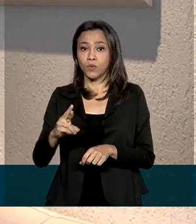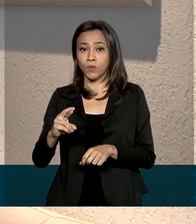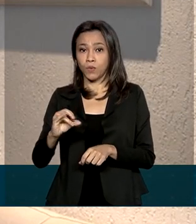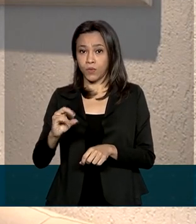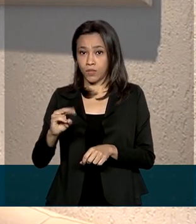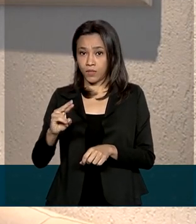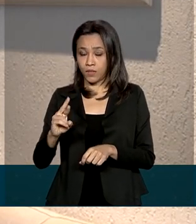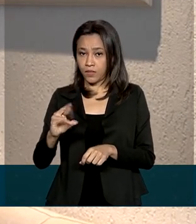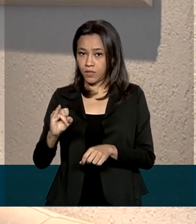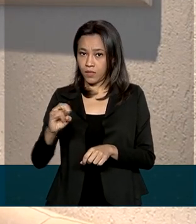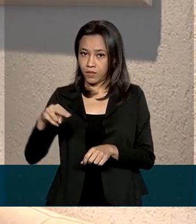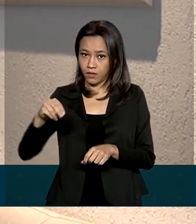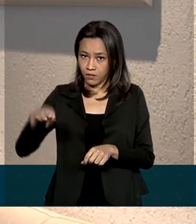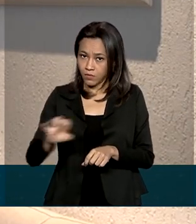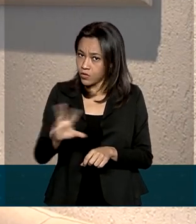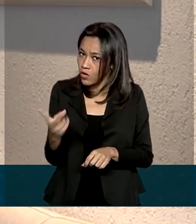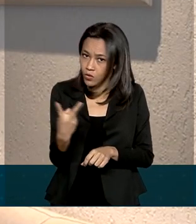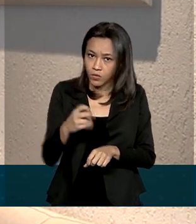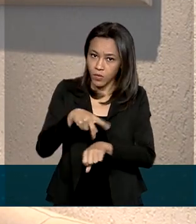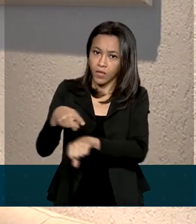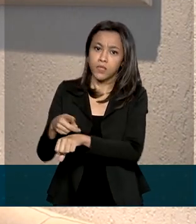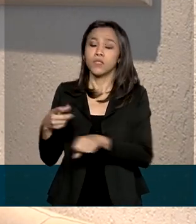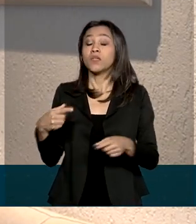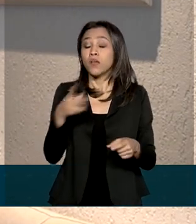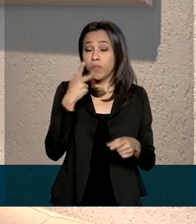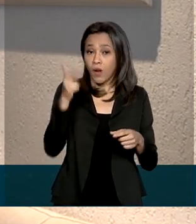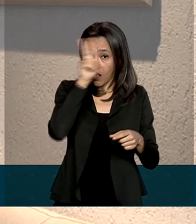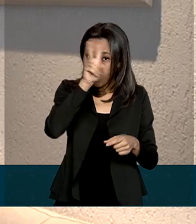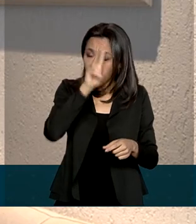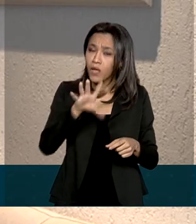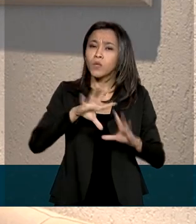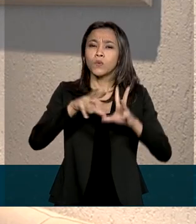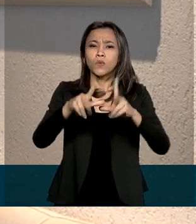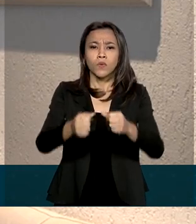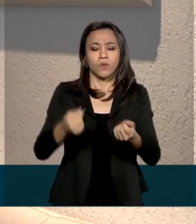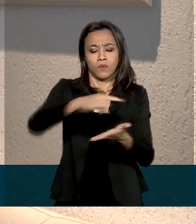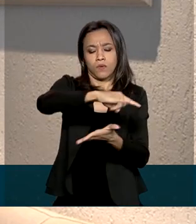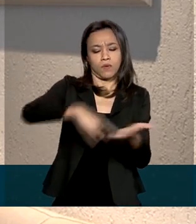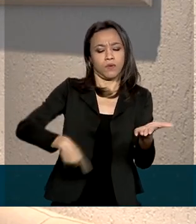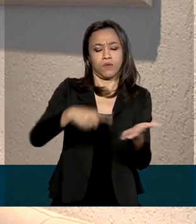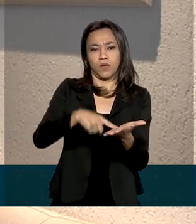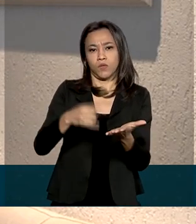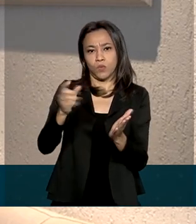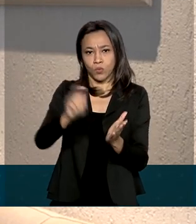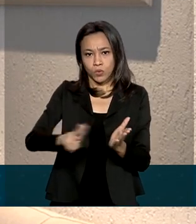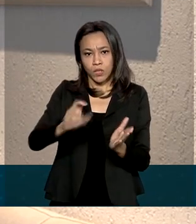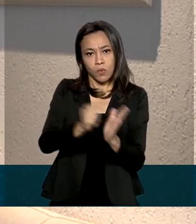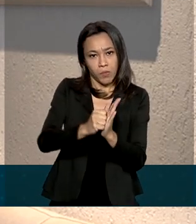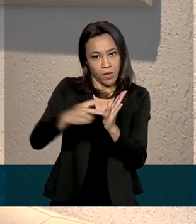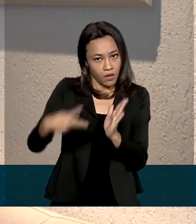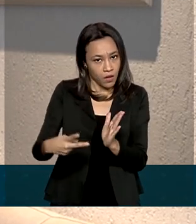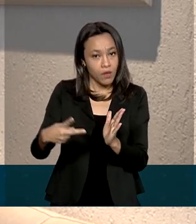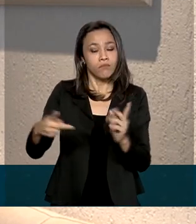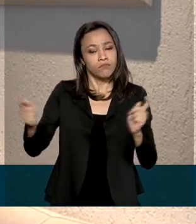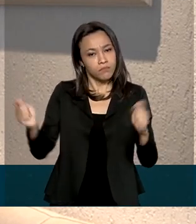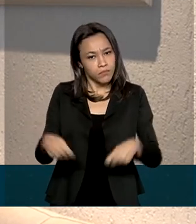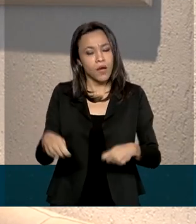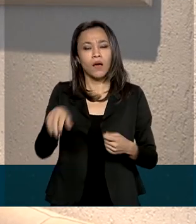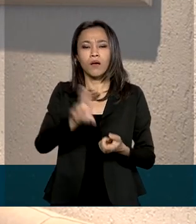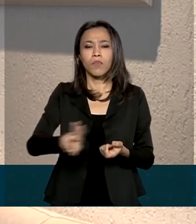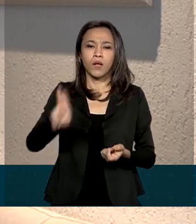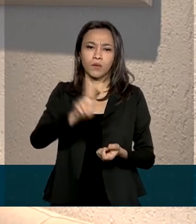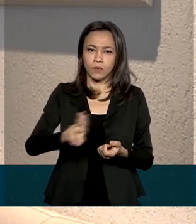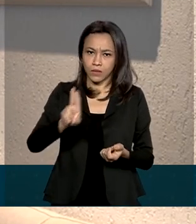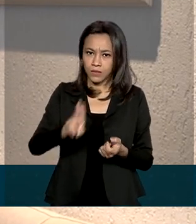bom lembrar que tantos documentos baixados, como o aplicativo Viu, podem ser usados de maneira